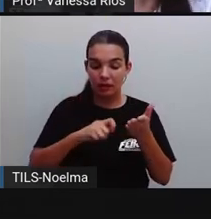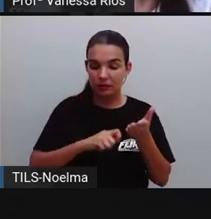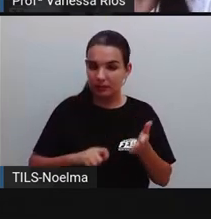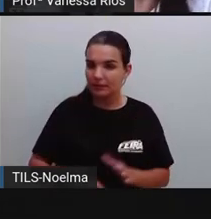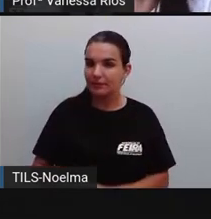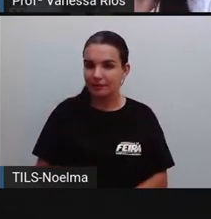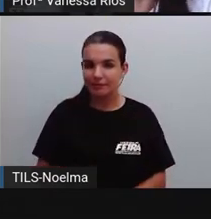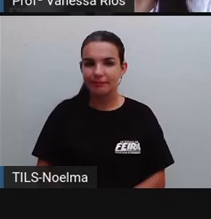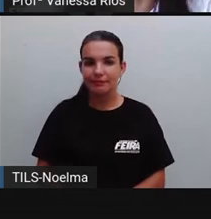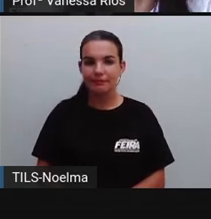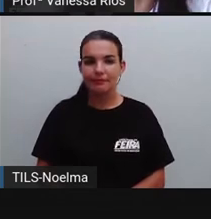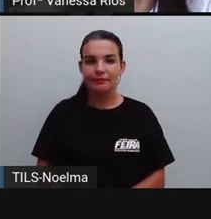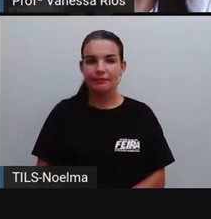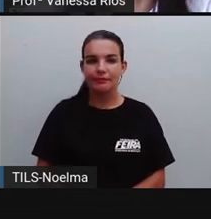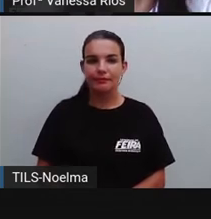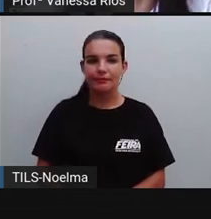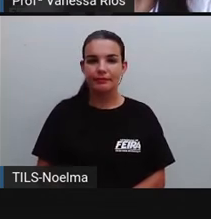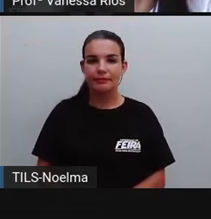correta.